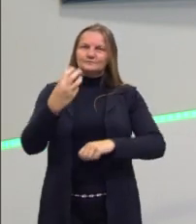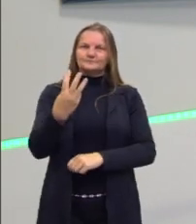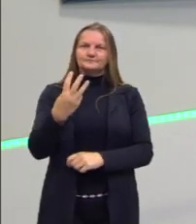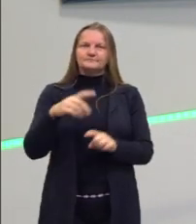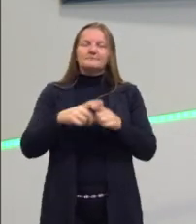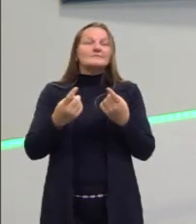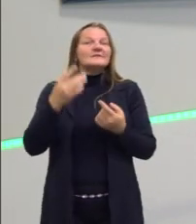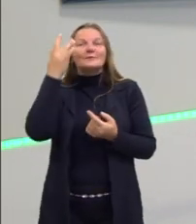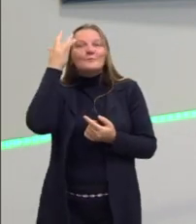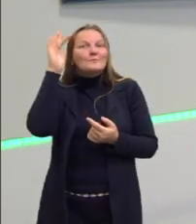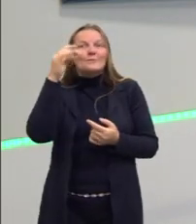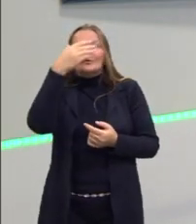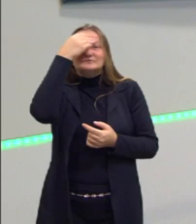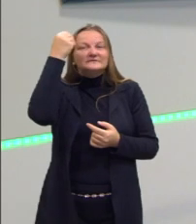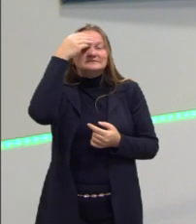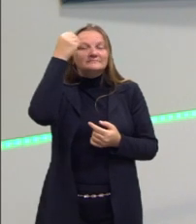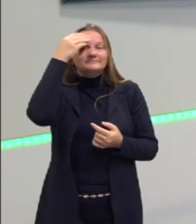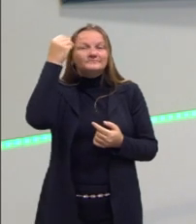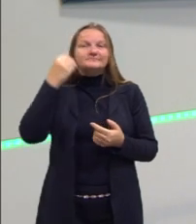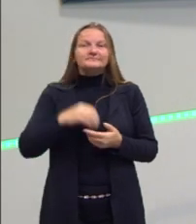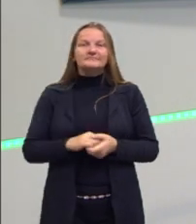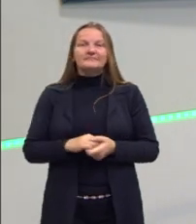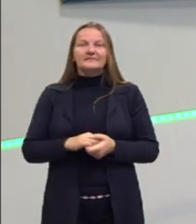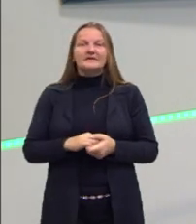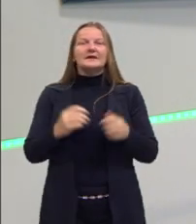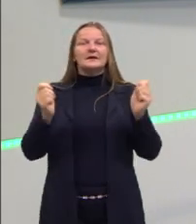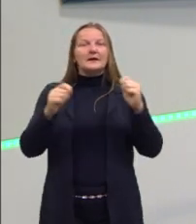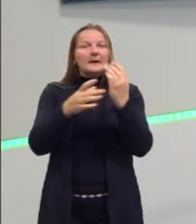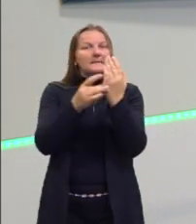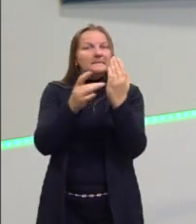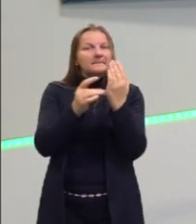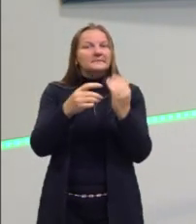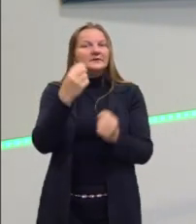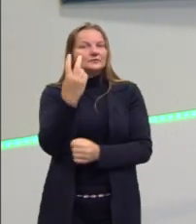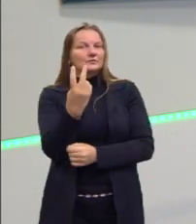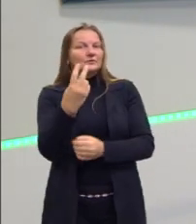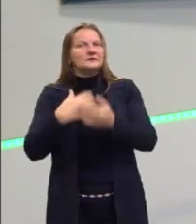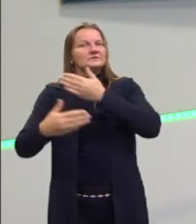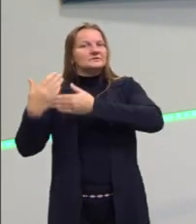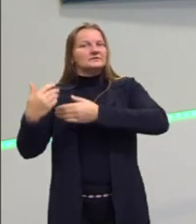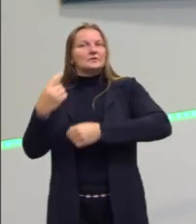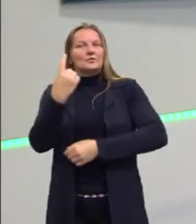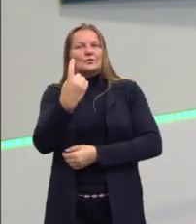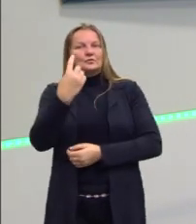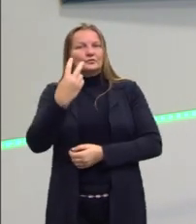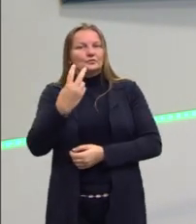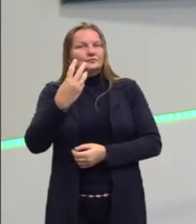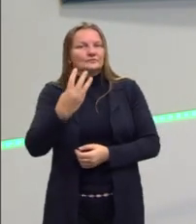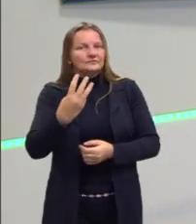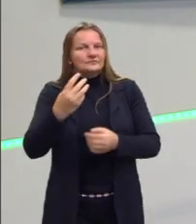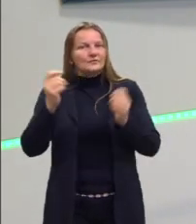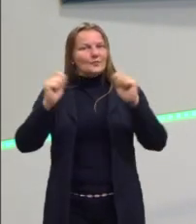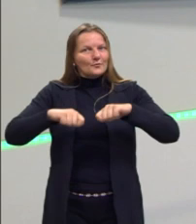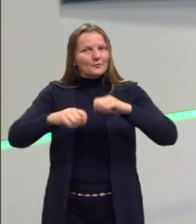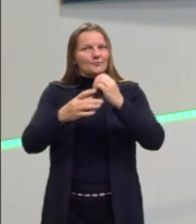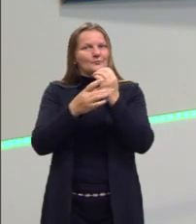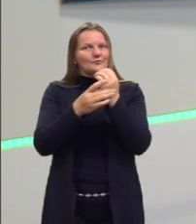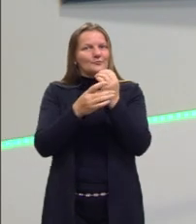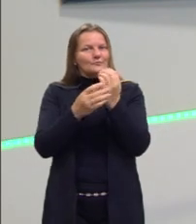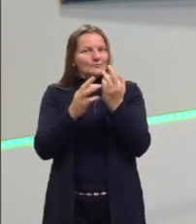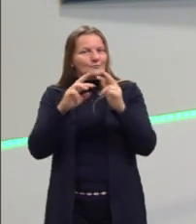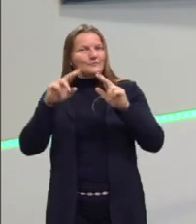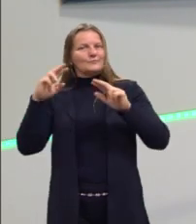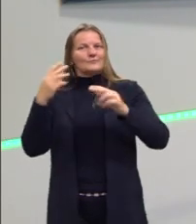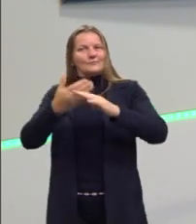mas eu não posso esquecer das habilidades que também são avaliadas na competência 2 e na competência 1. Então, esses